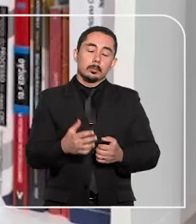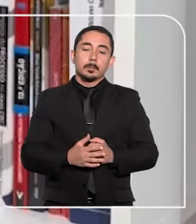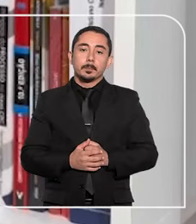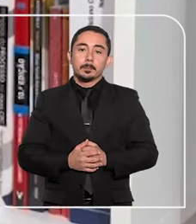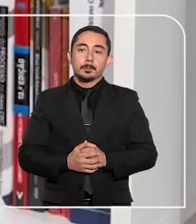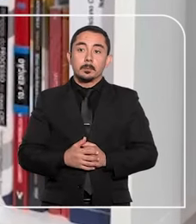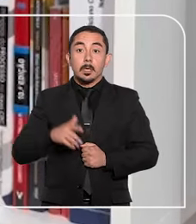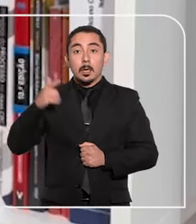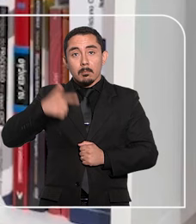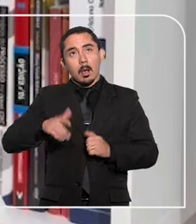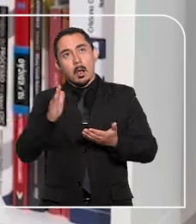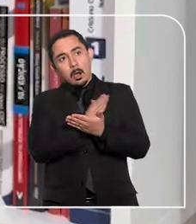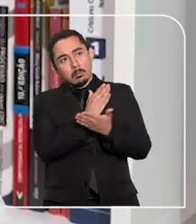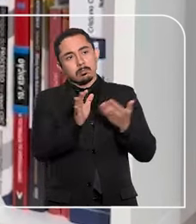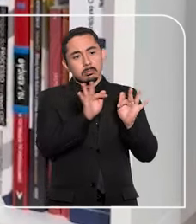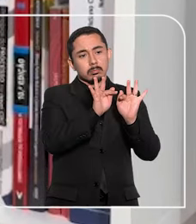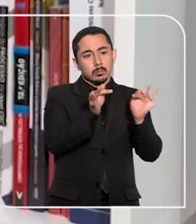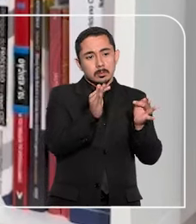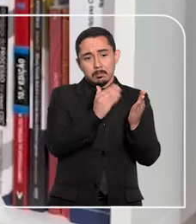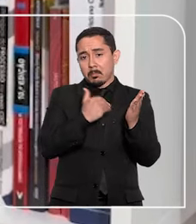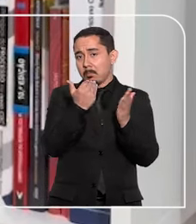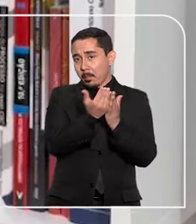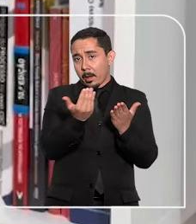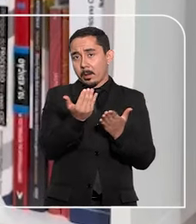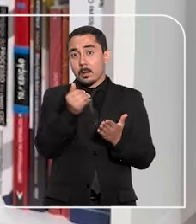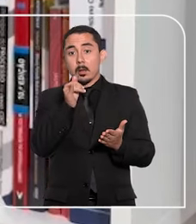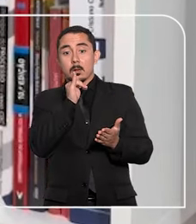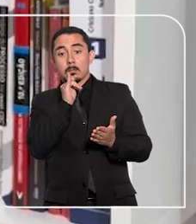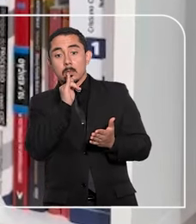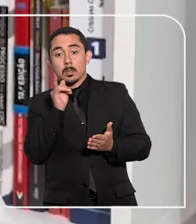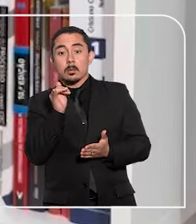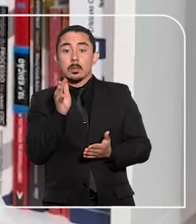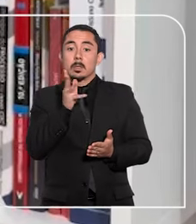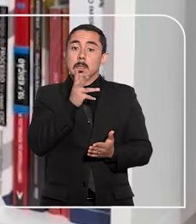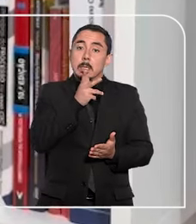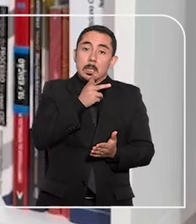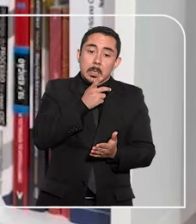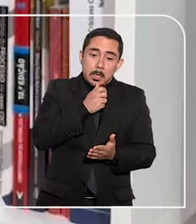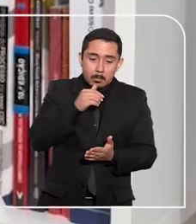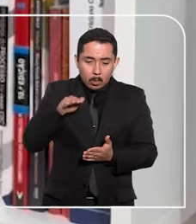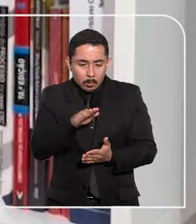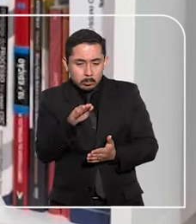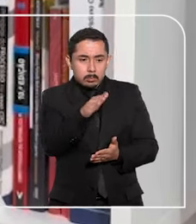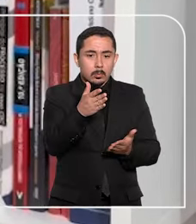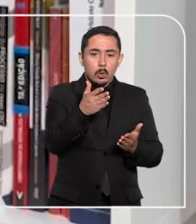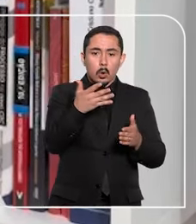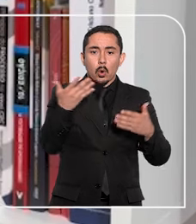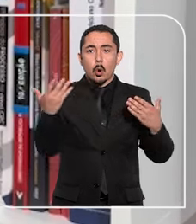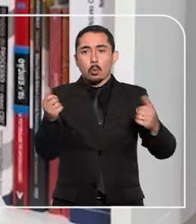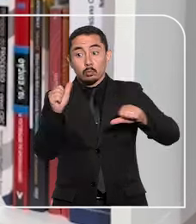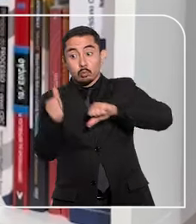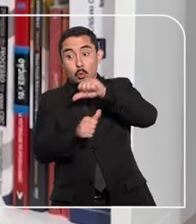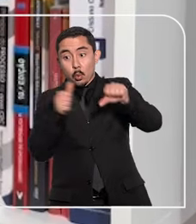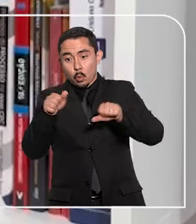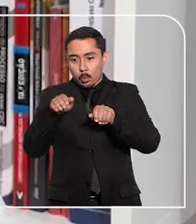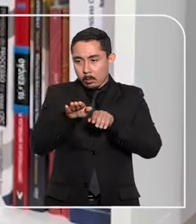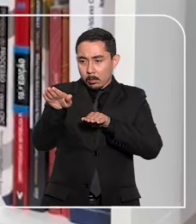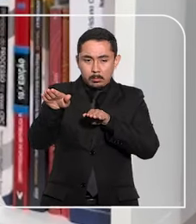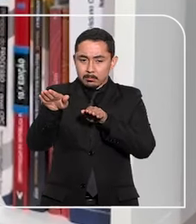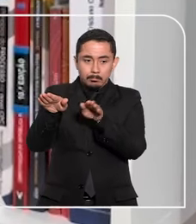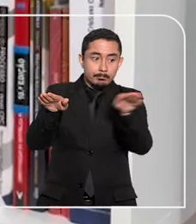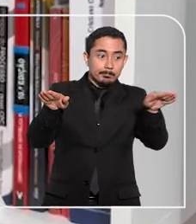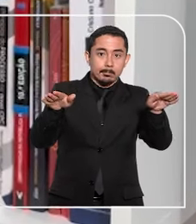transporte. Casos mais simples, como, por exemplo, demora no trajeto, mudança do